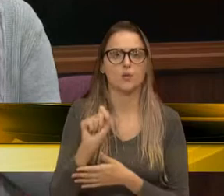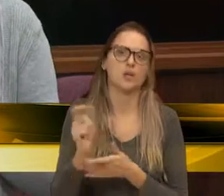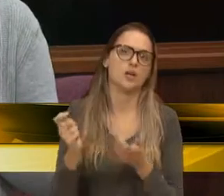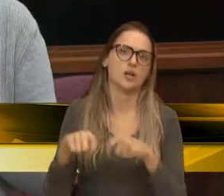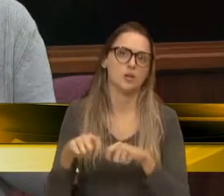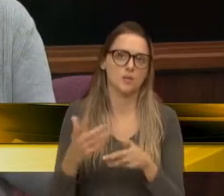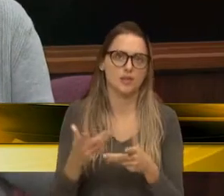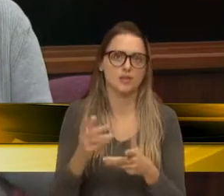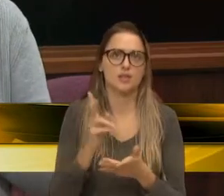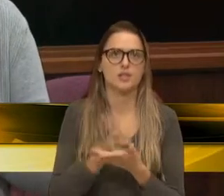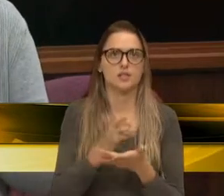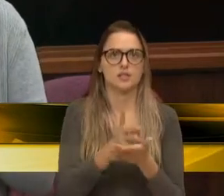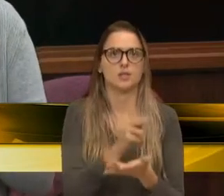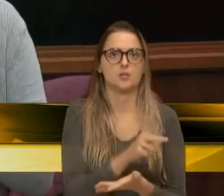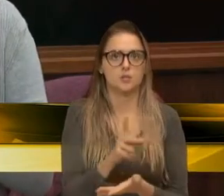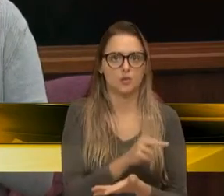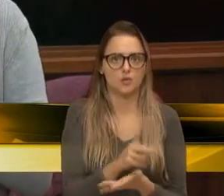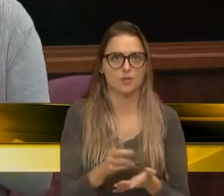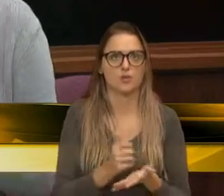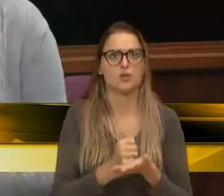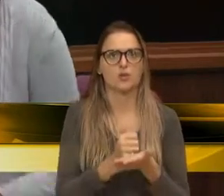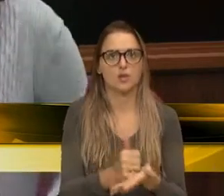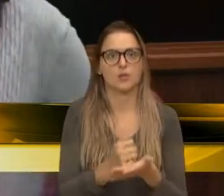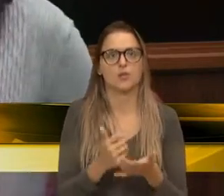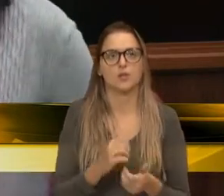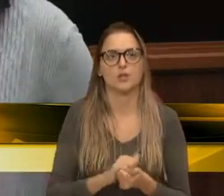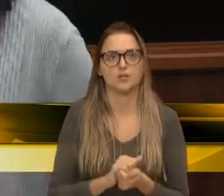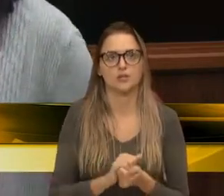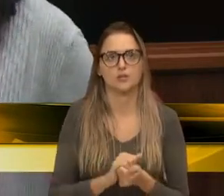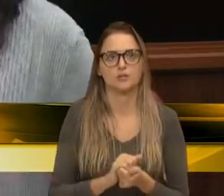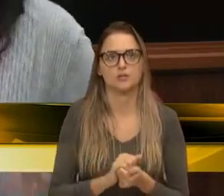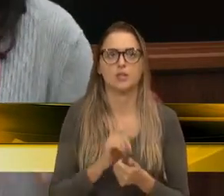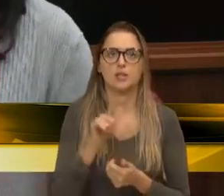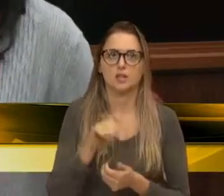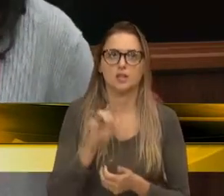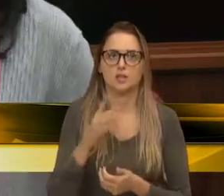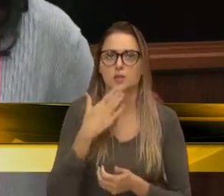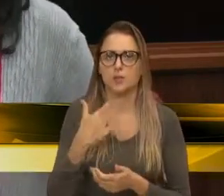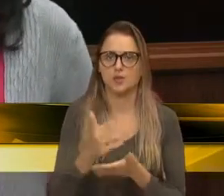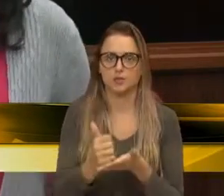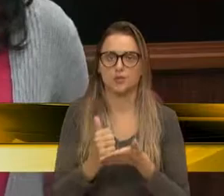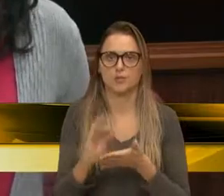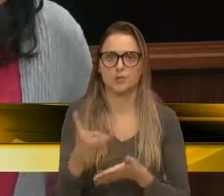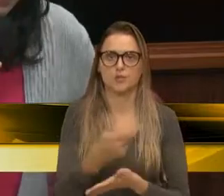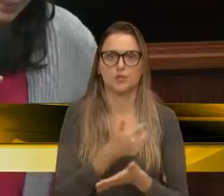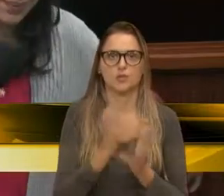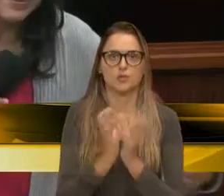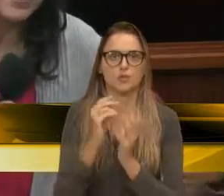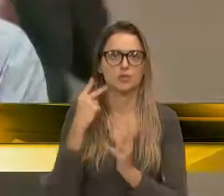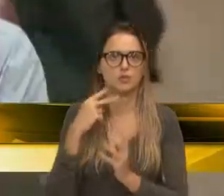sempre professor acompanhando os convênios, os professores. Então, é isso, peço o apoio dos colegas.